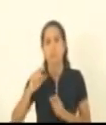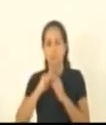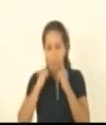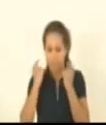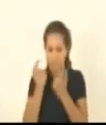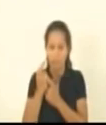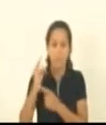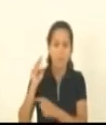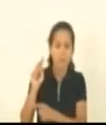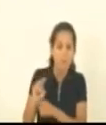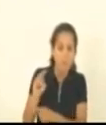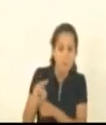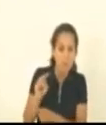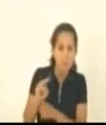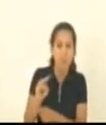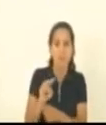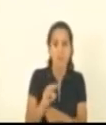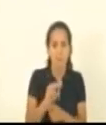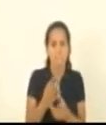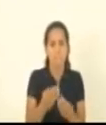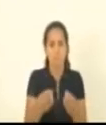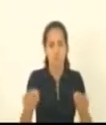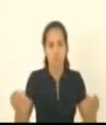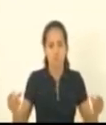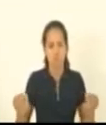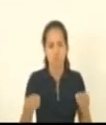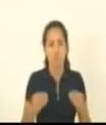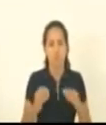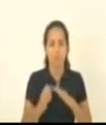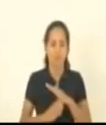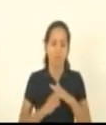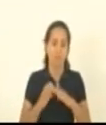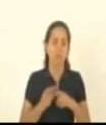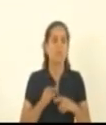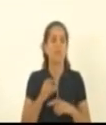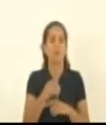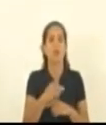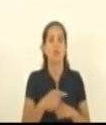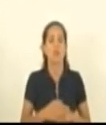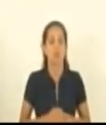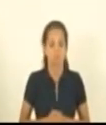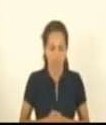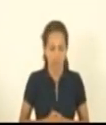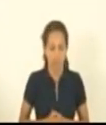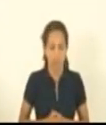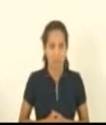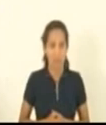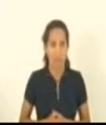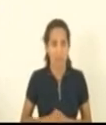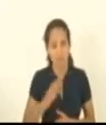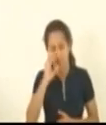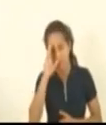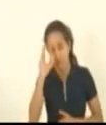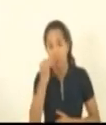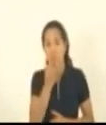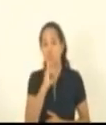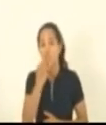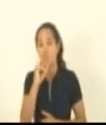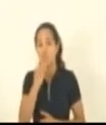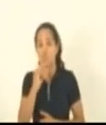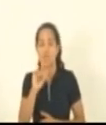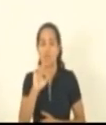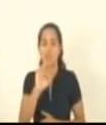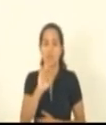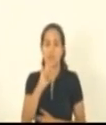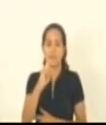muitas empresas vão lá no pequeno produtor a empresa principalmente de energia a EDP